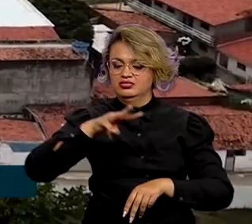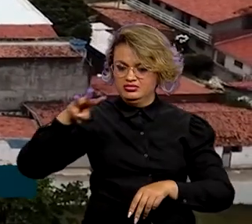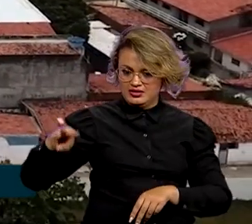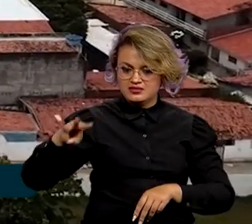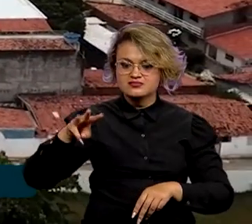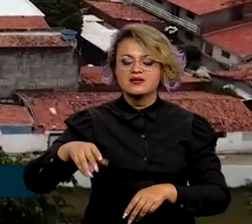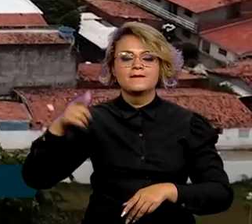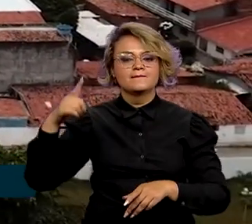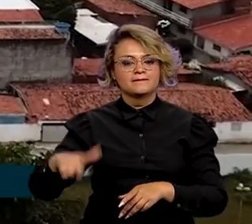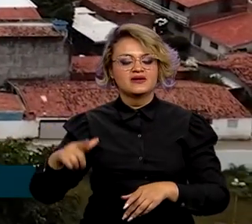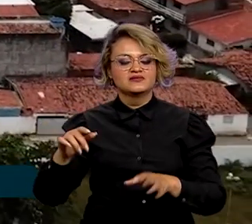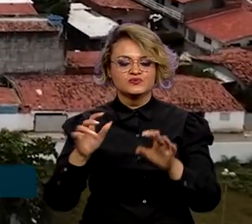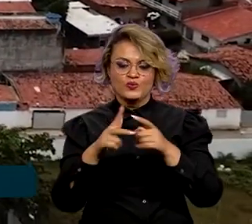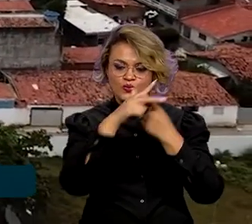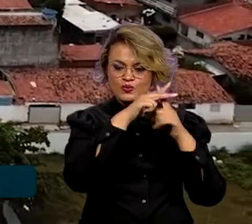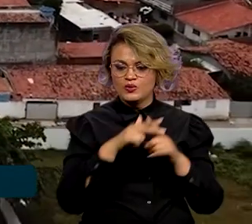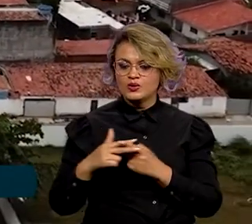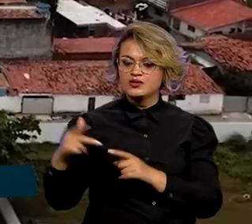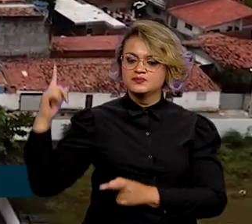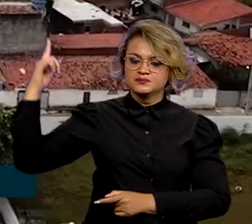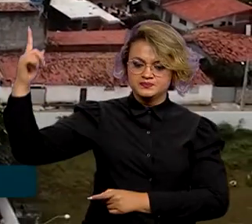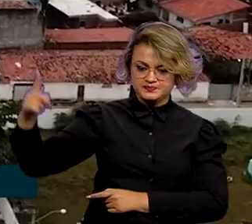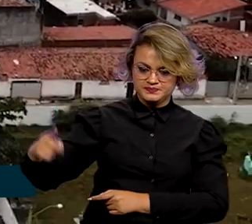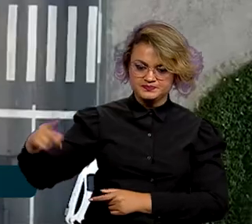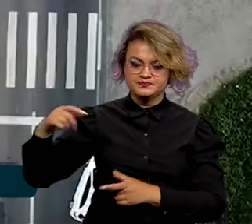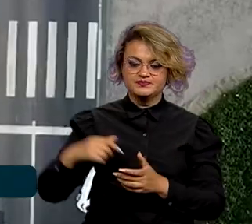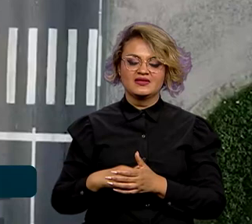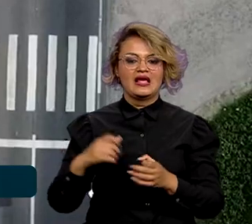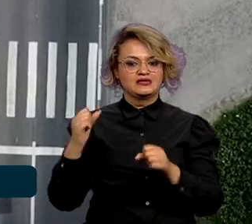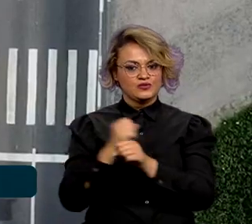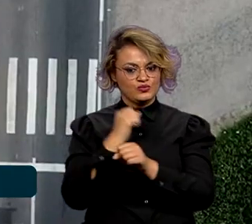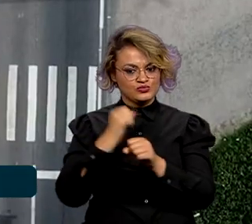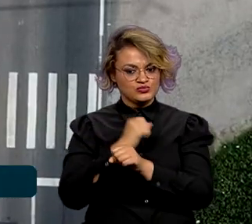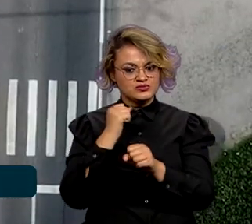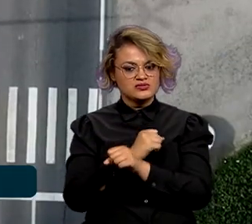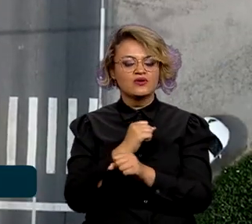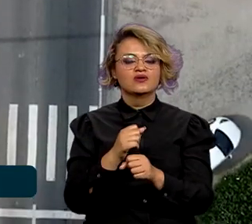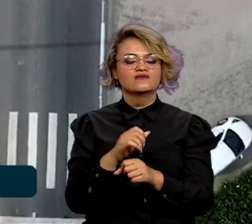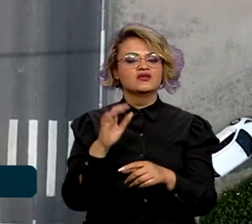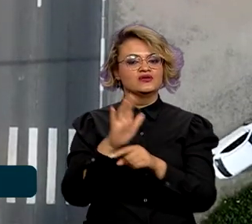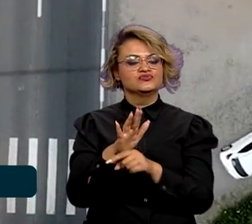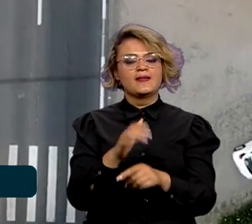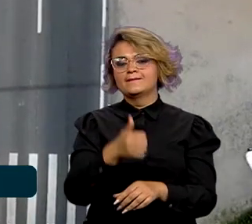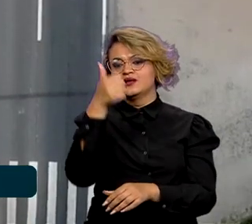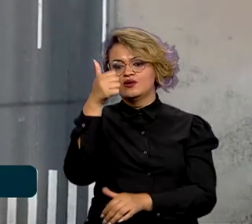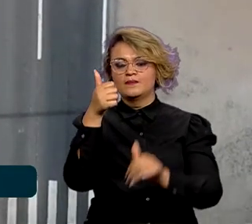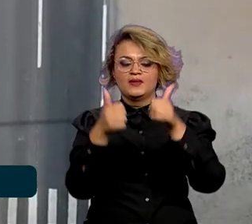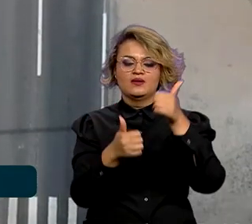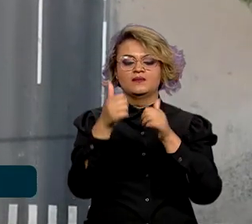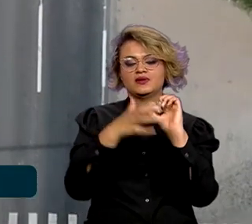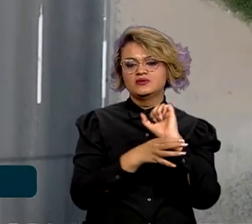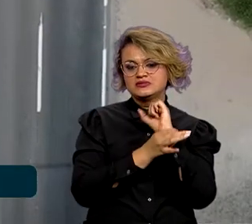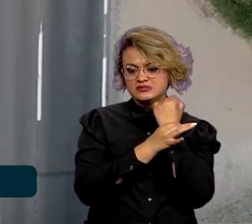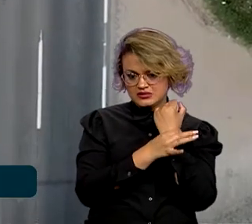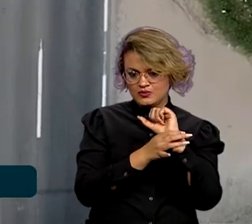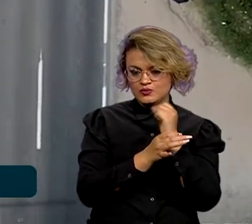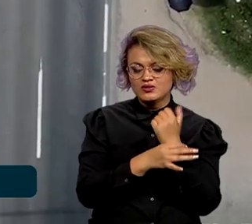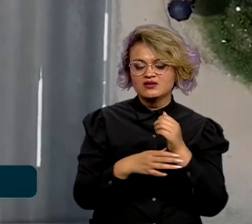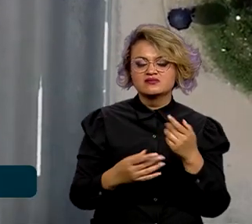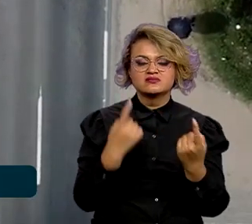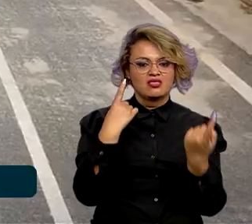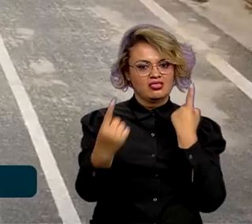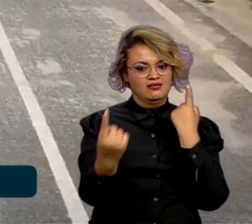restauração da pista já existente. As obras devem proporcionar melhores condições de segurança e